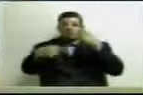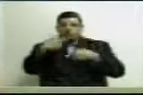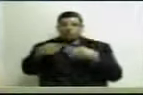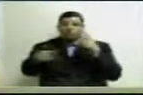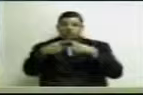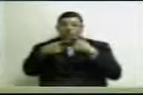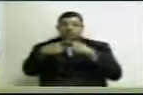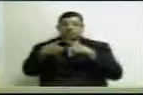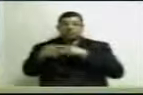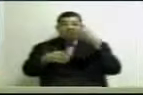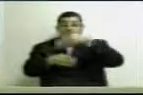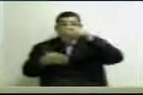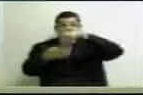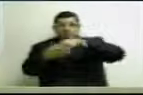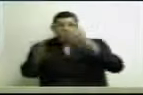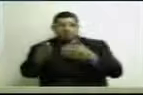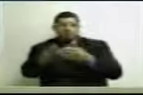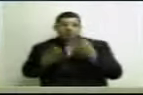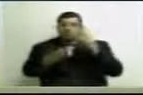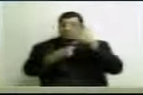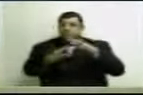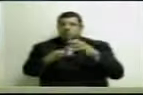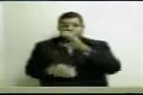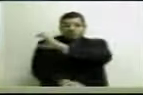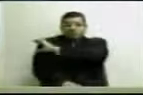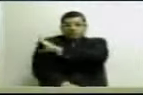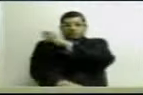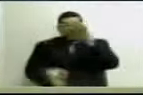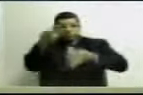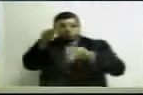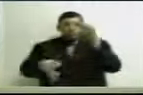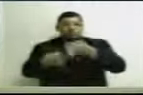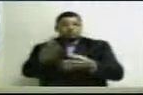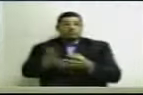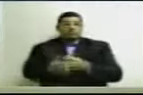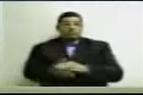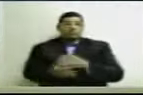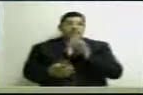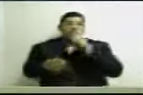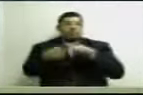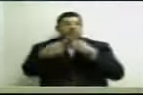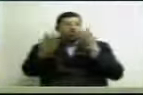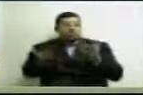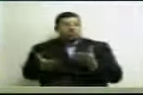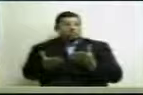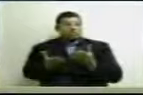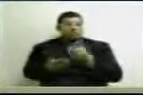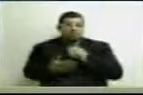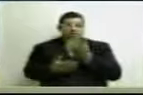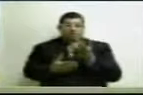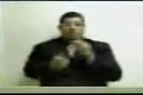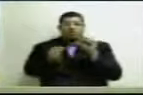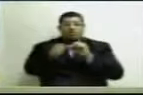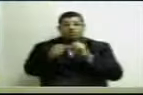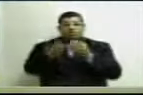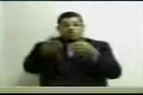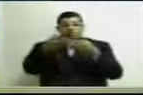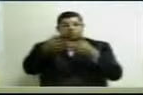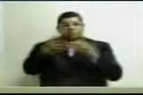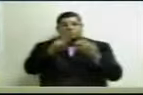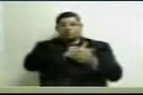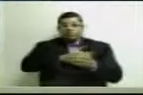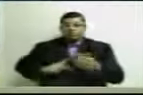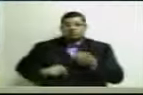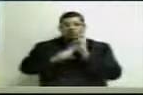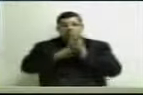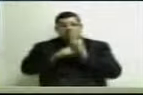contra. Porque vai ter que ir para a votação. Nem que seja na Comissão de Constituição e Justiça. Portanto, eu quero fazer um apelo à